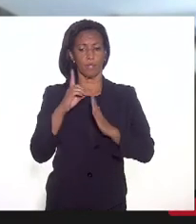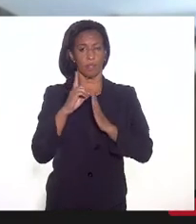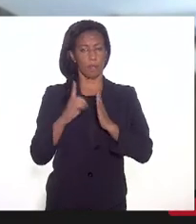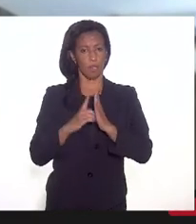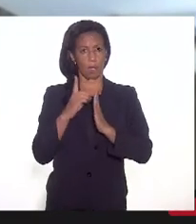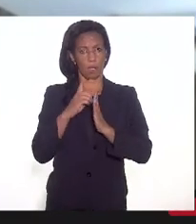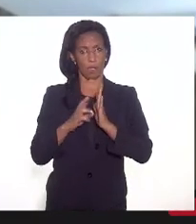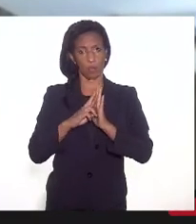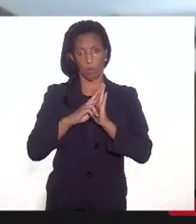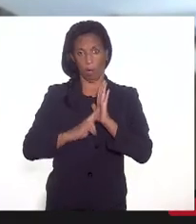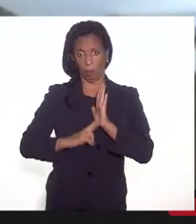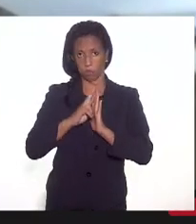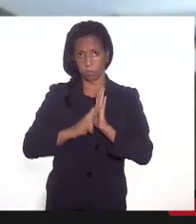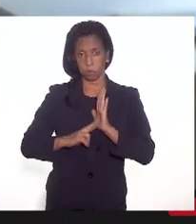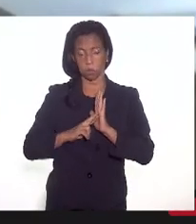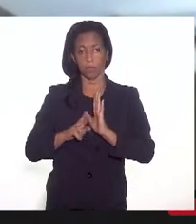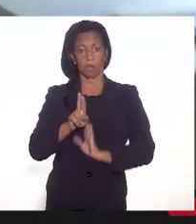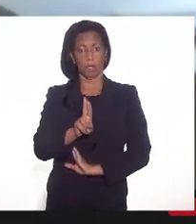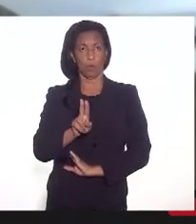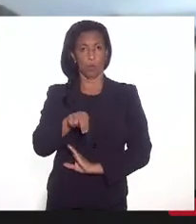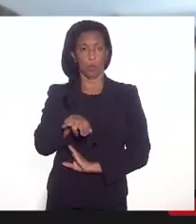regulamentador da União.